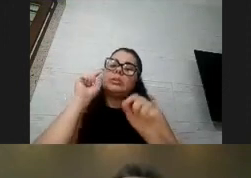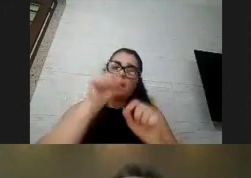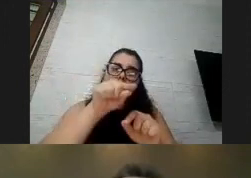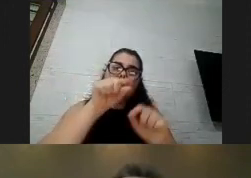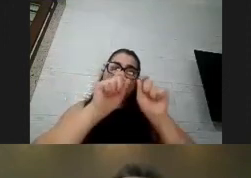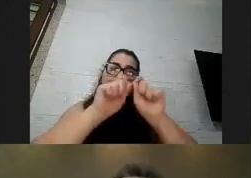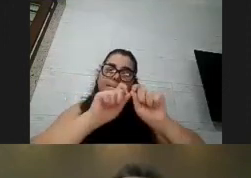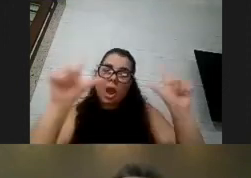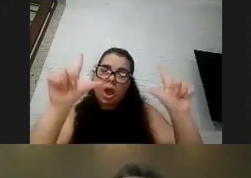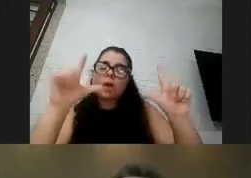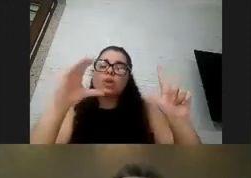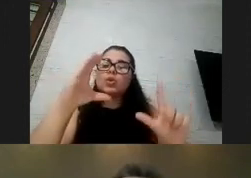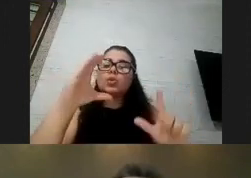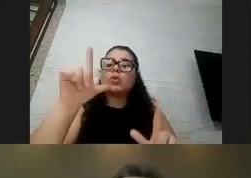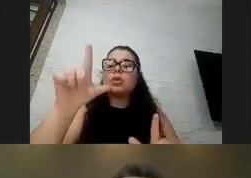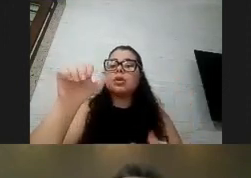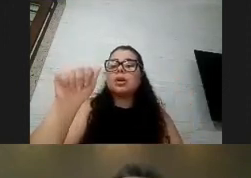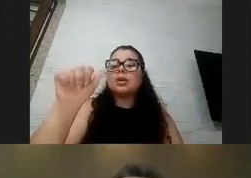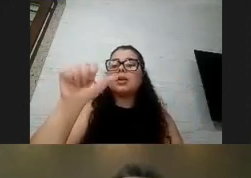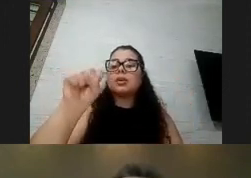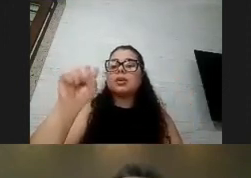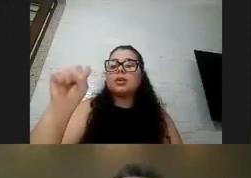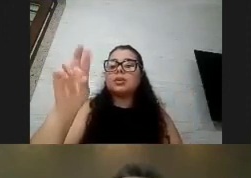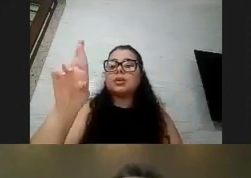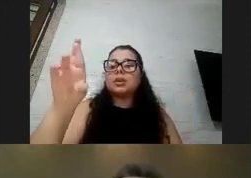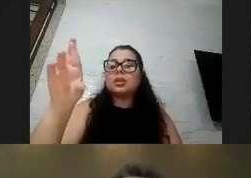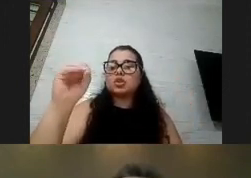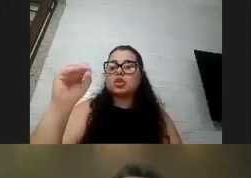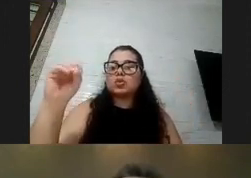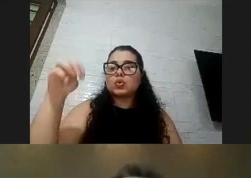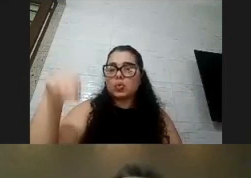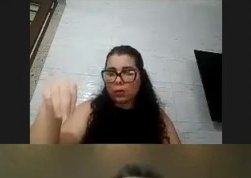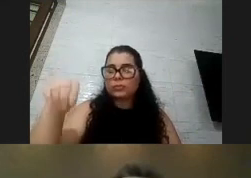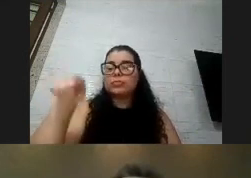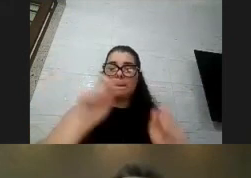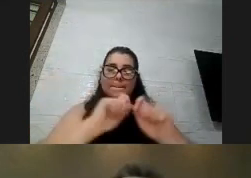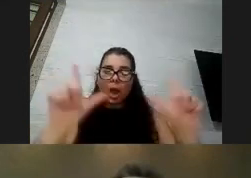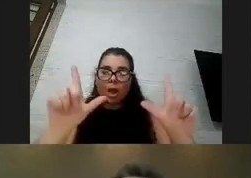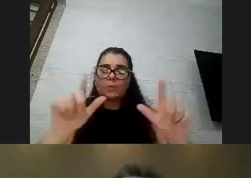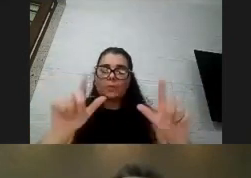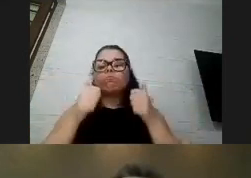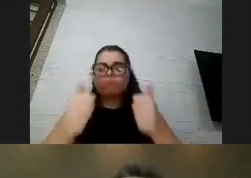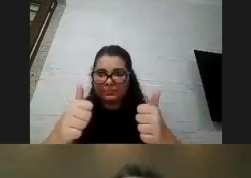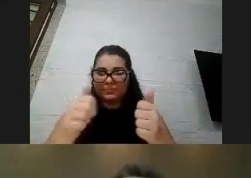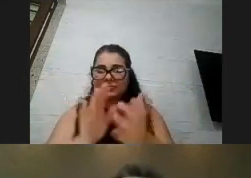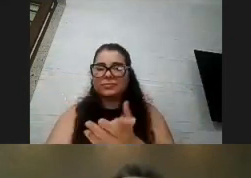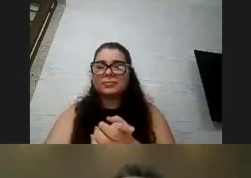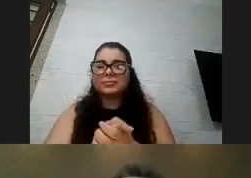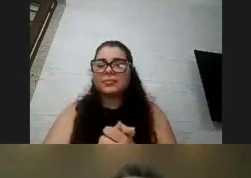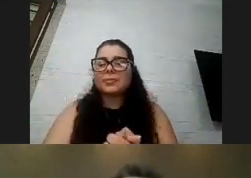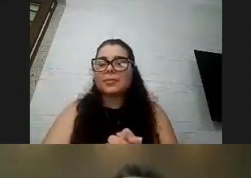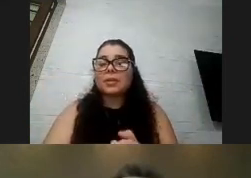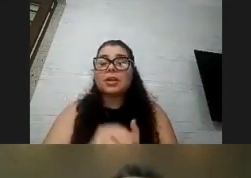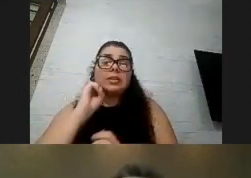acessar o classroom também escreve pra gente por e-mail e que a gente vai aí ao longo da semana ajustando tá bom gente se tiver algum